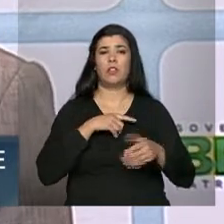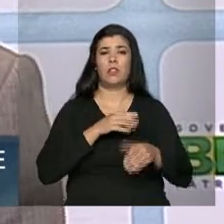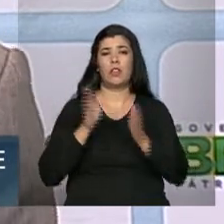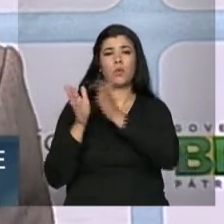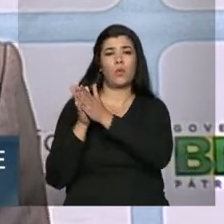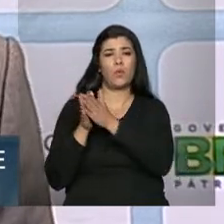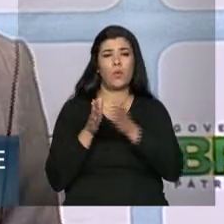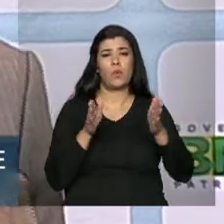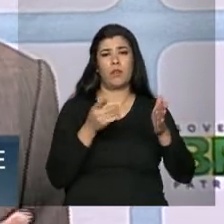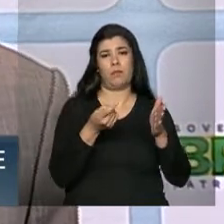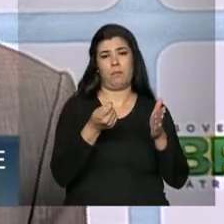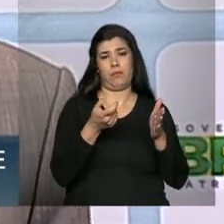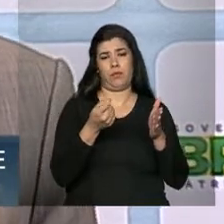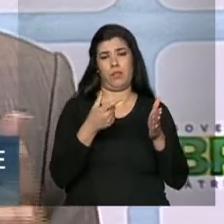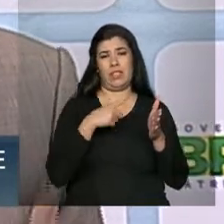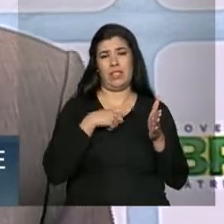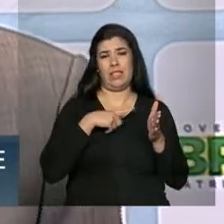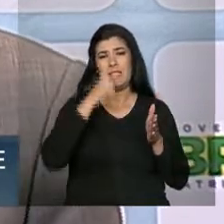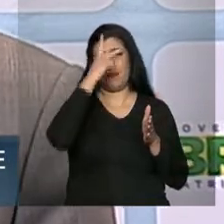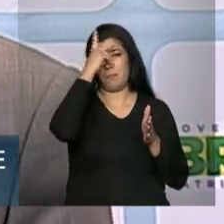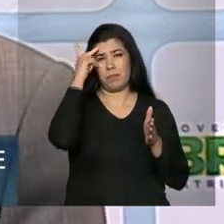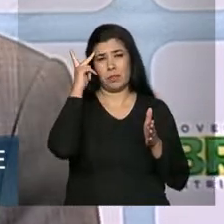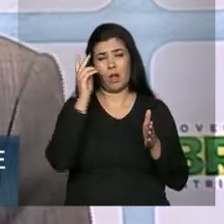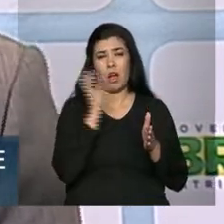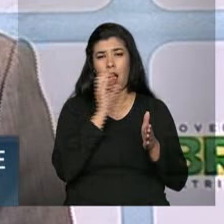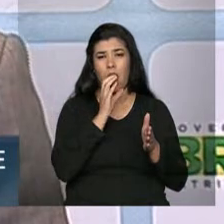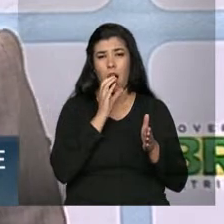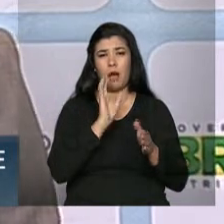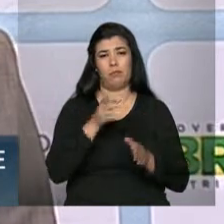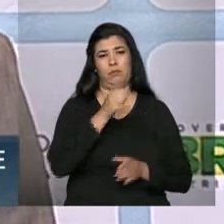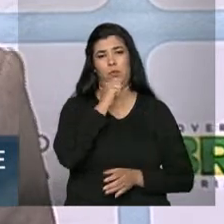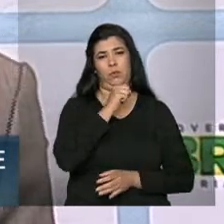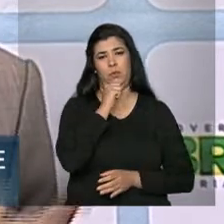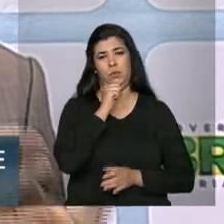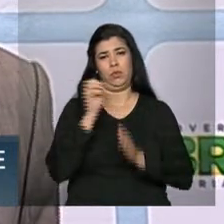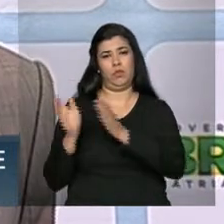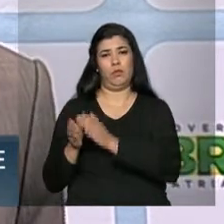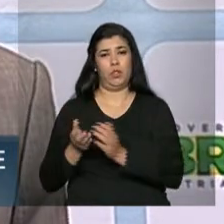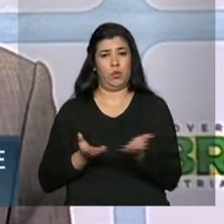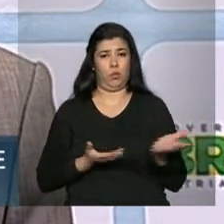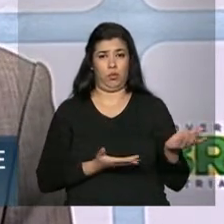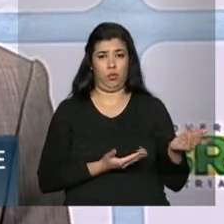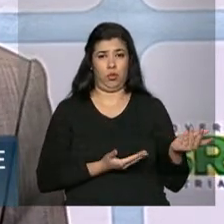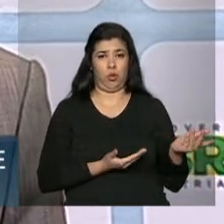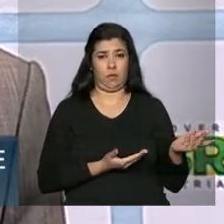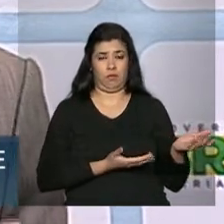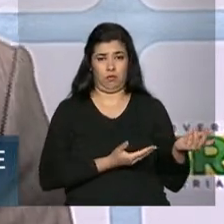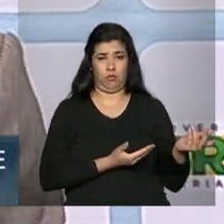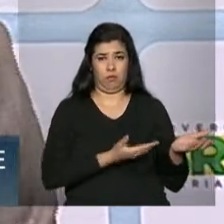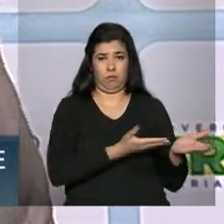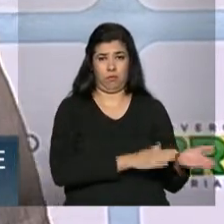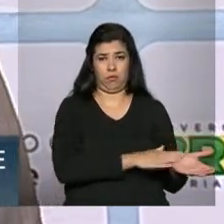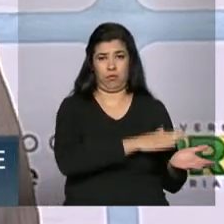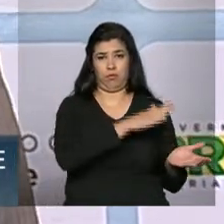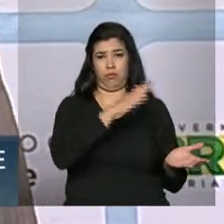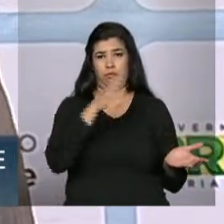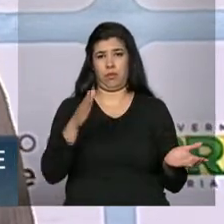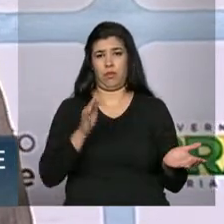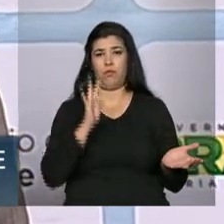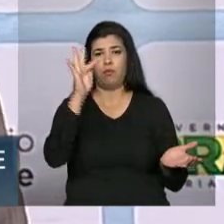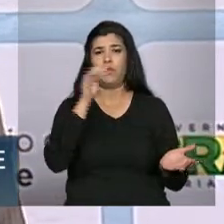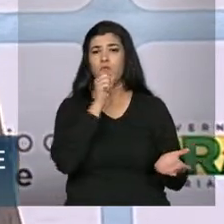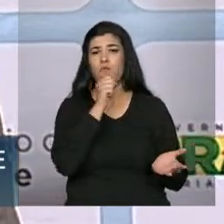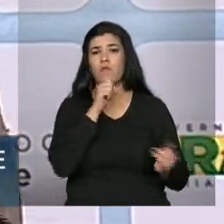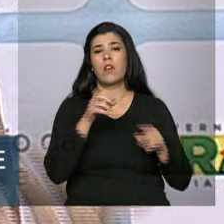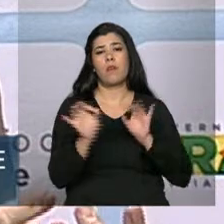espaço de tempo, também um contingente de idosos muito grandes. Elas devem também se preparar com as medidas de prevenção